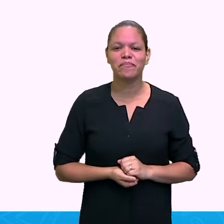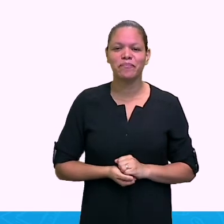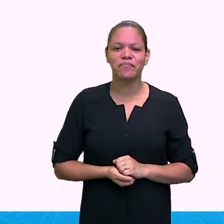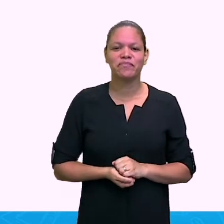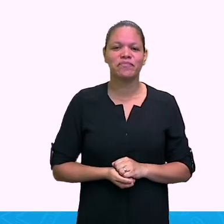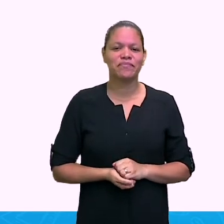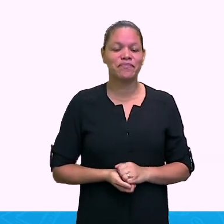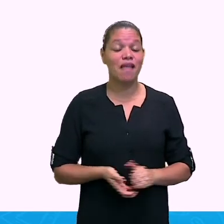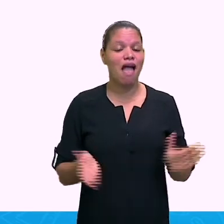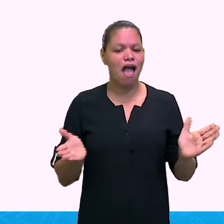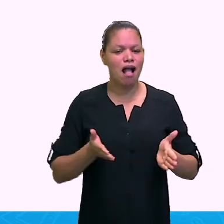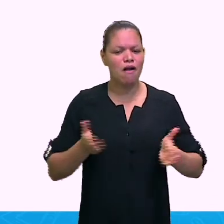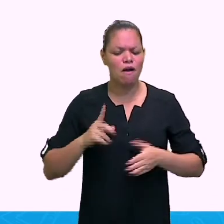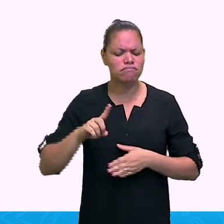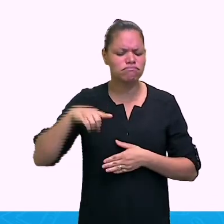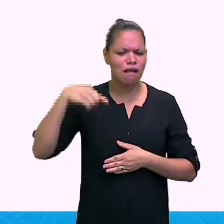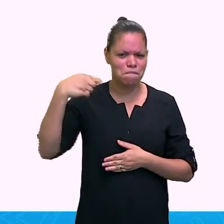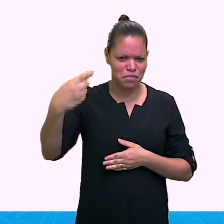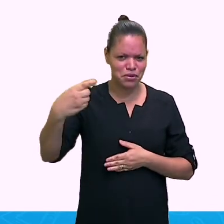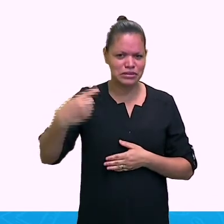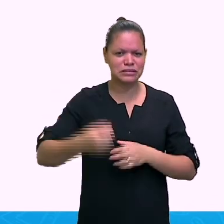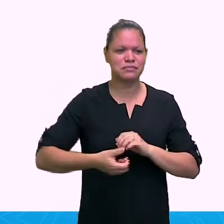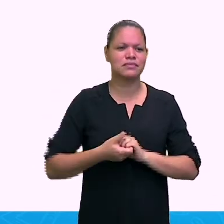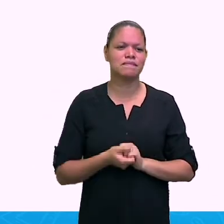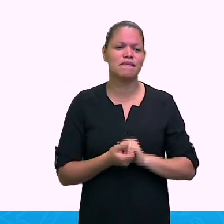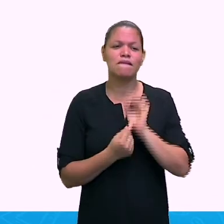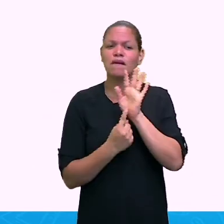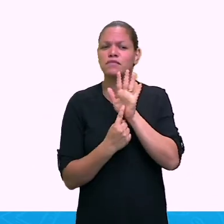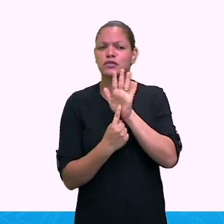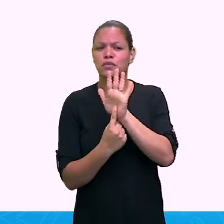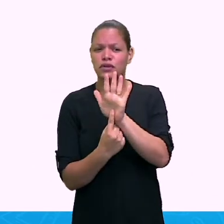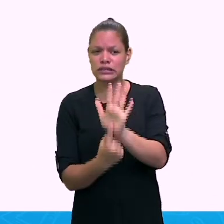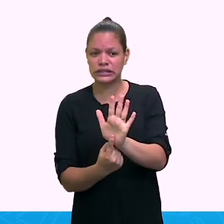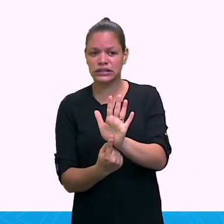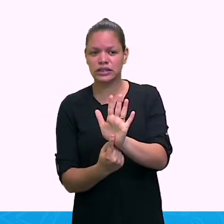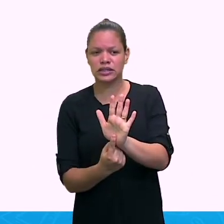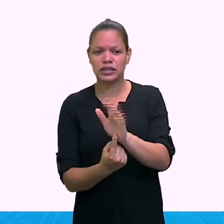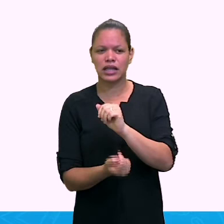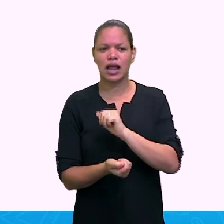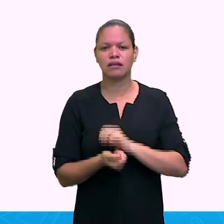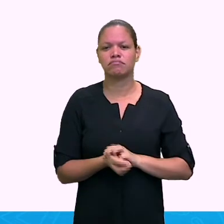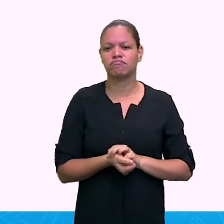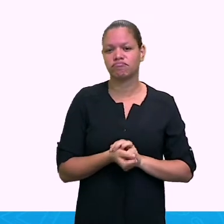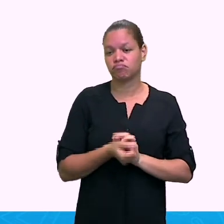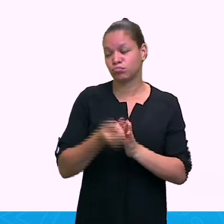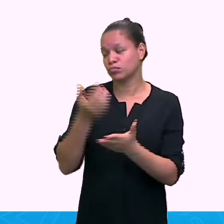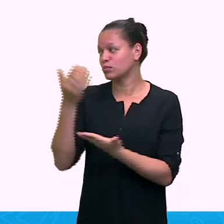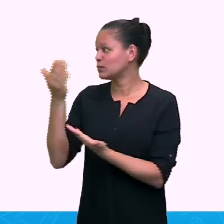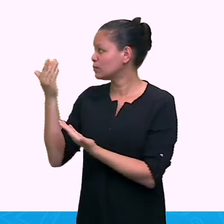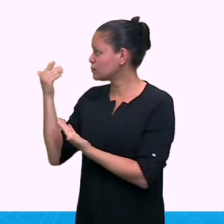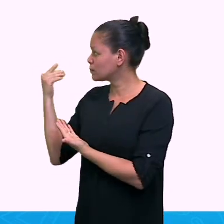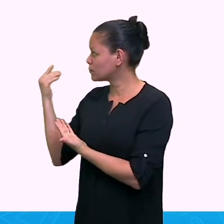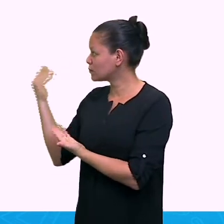Vamos à próxima. Nós vamos falar aqui sobre them. Ok?